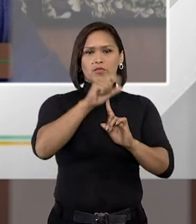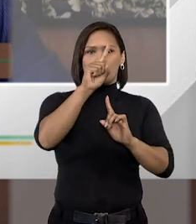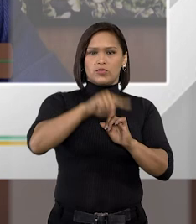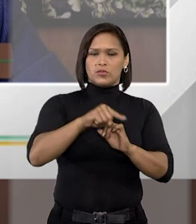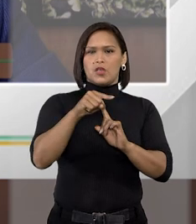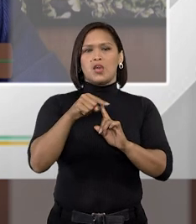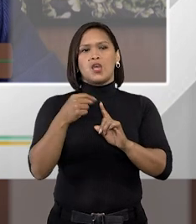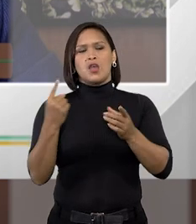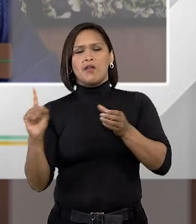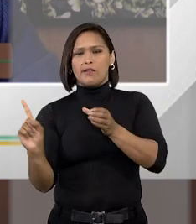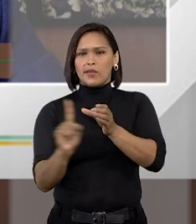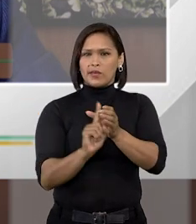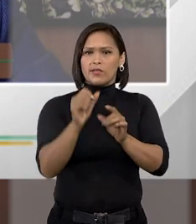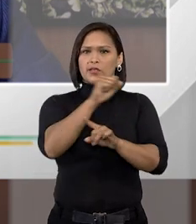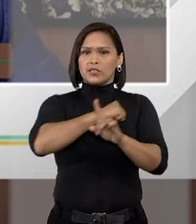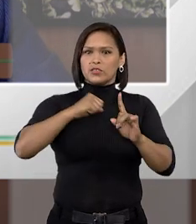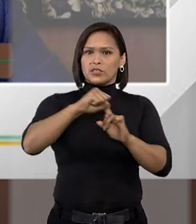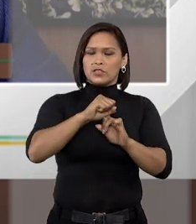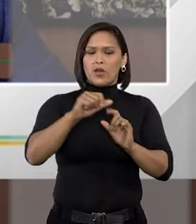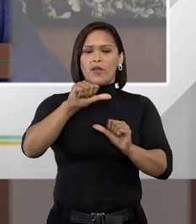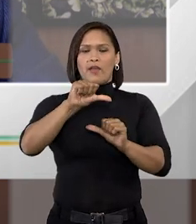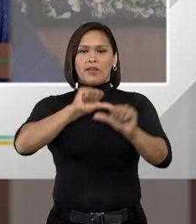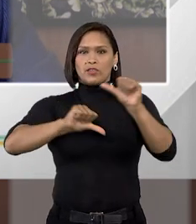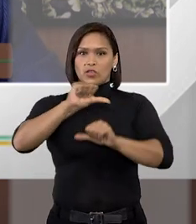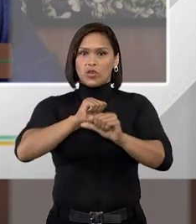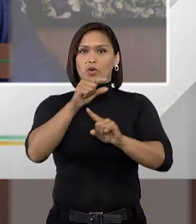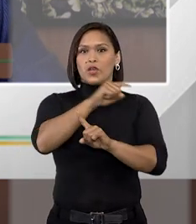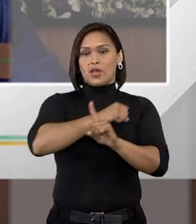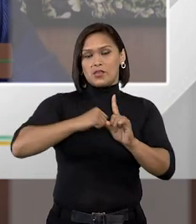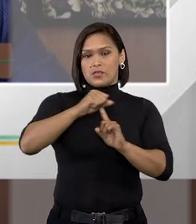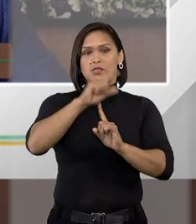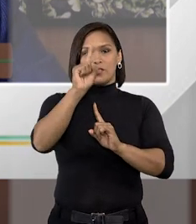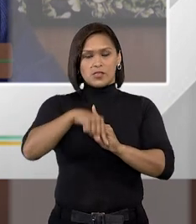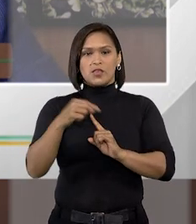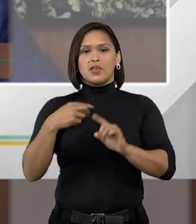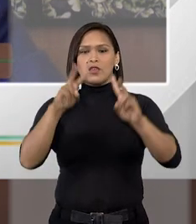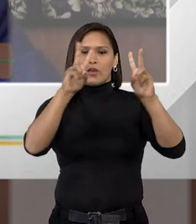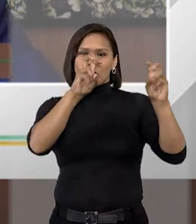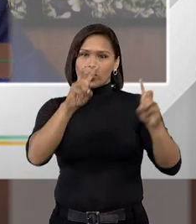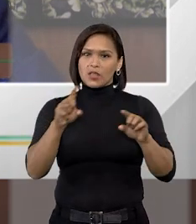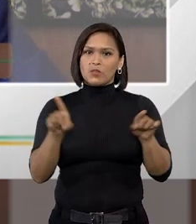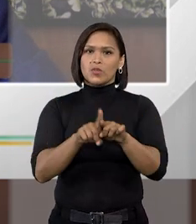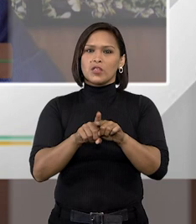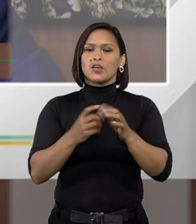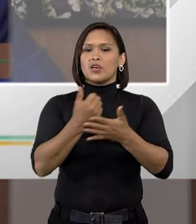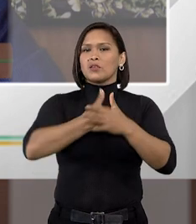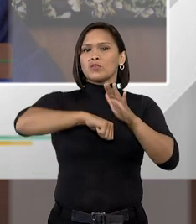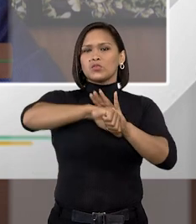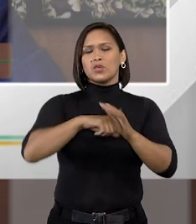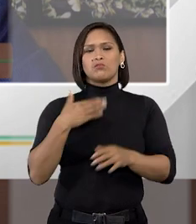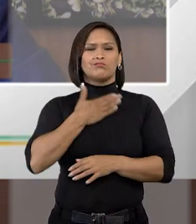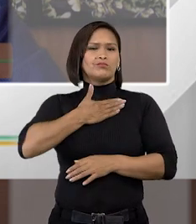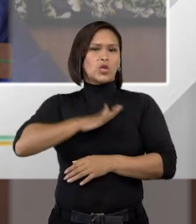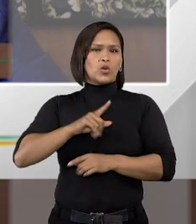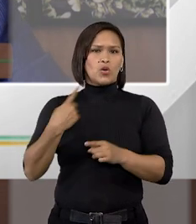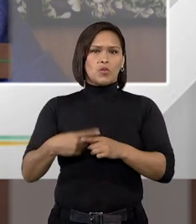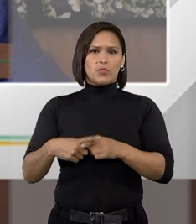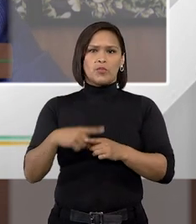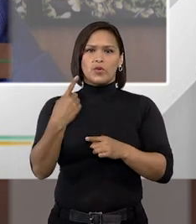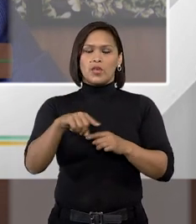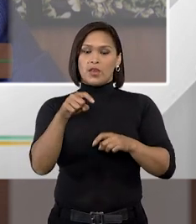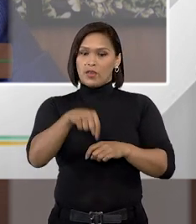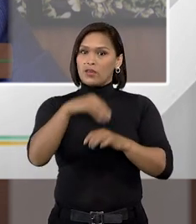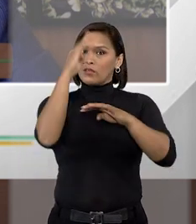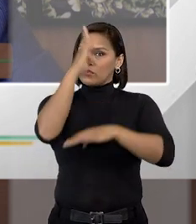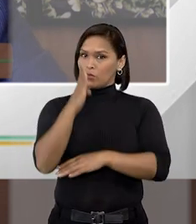social, da sua reintegração, da sua ressocialização, que é um termo que, inclusive, na criminologia não se gosta muito, porque, principalmente